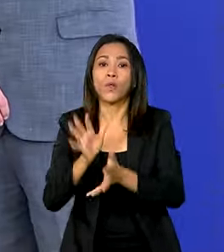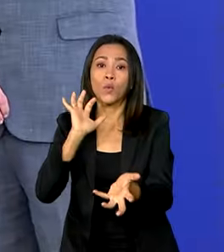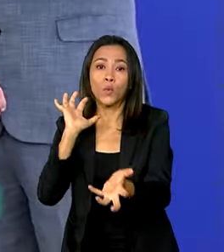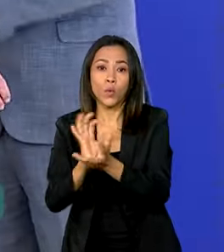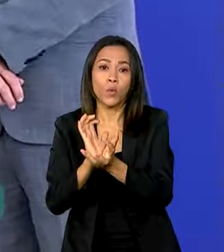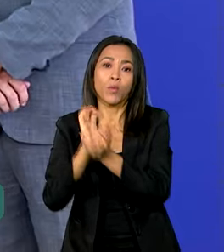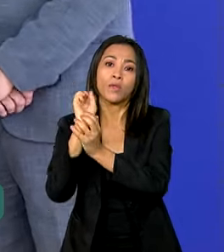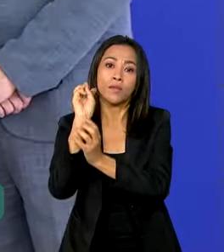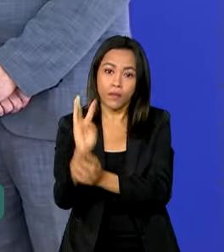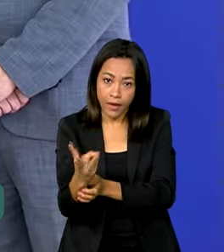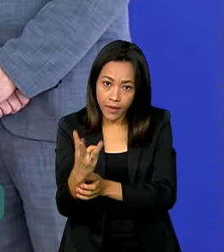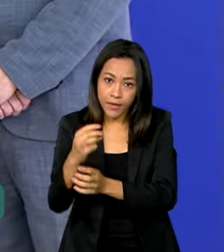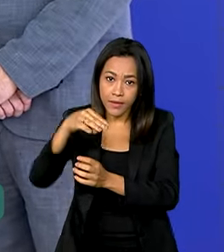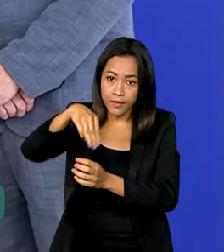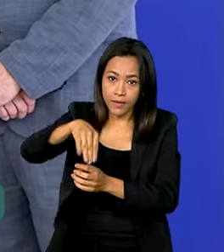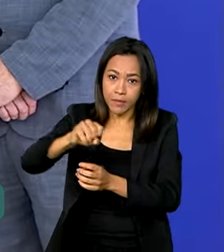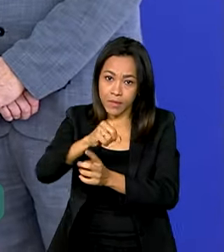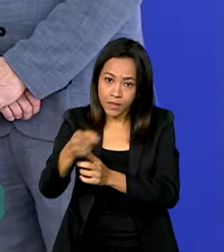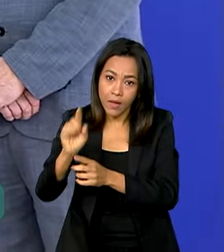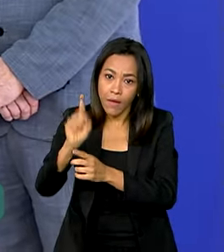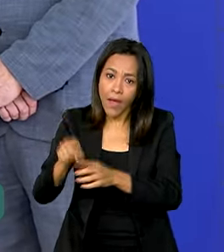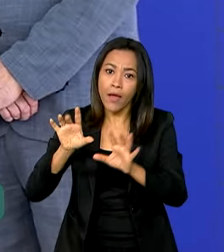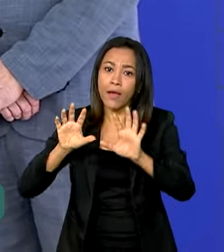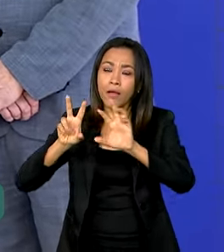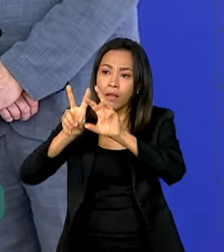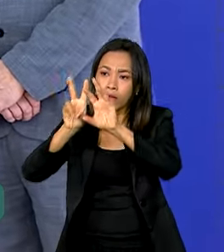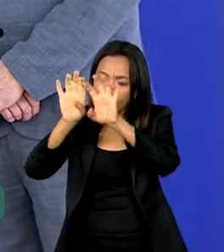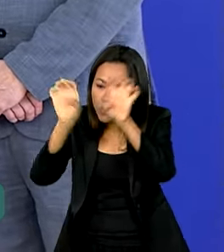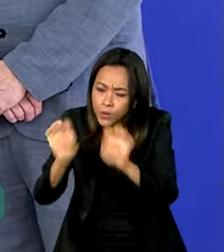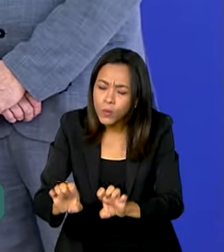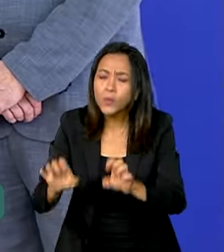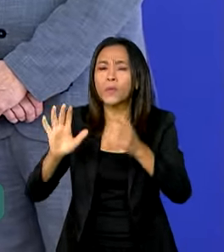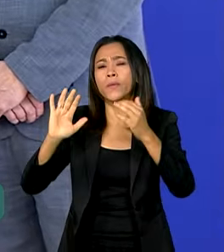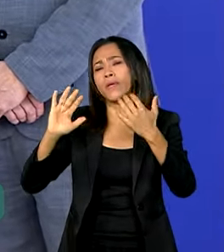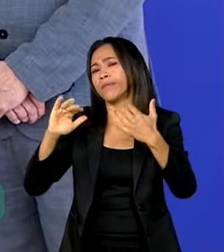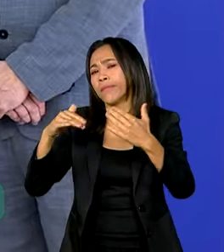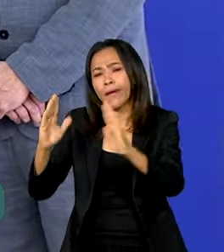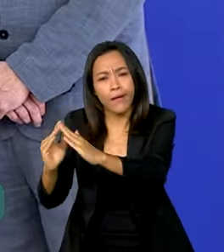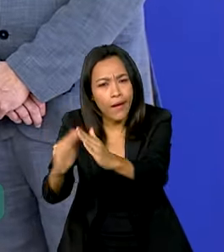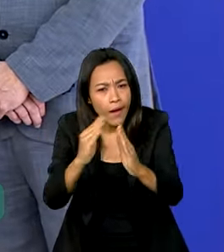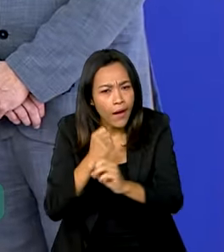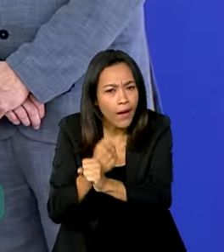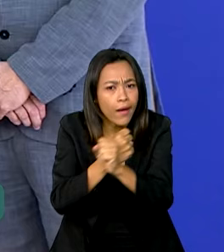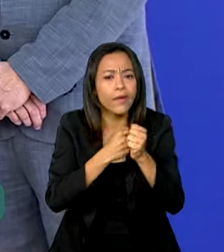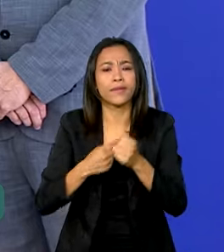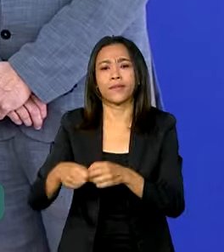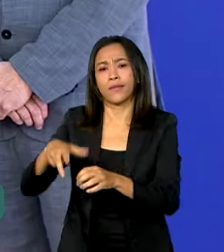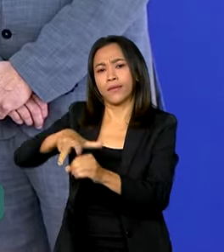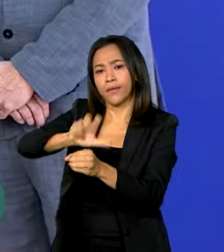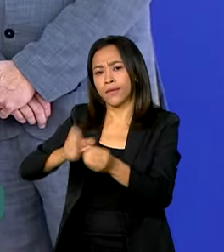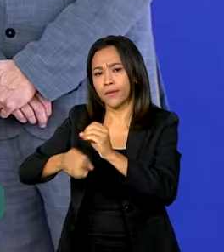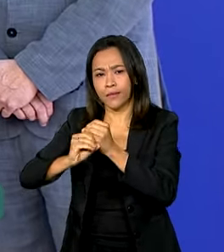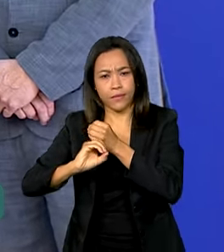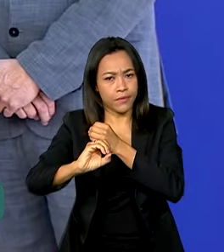é toda a parte de infraestrutura, habitação, saneamento,